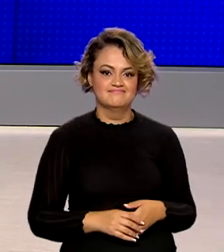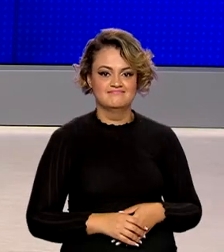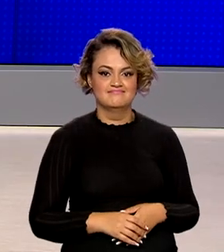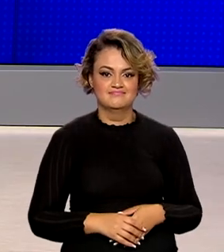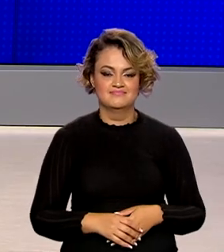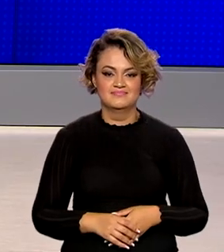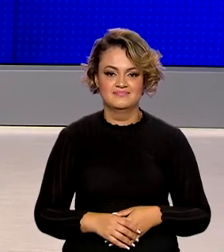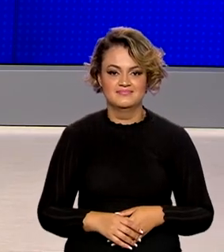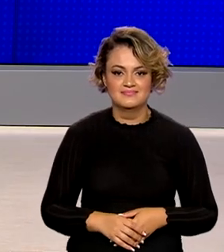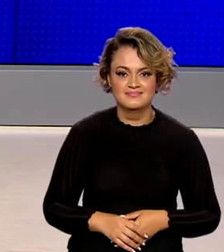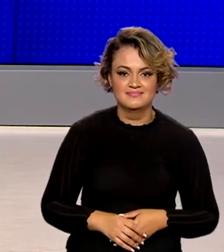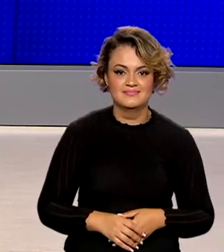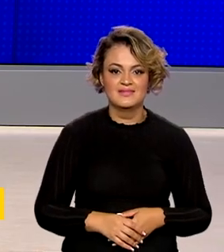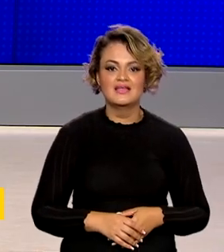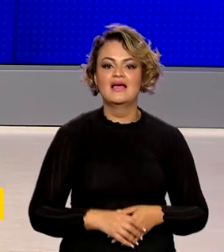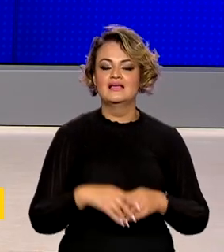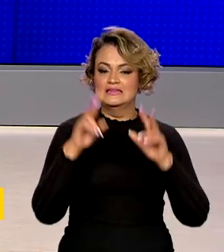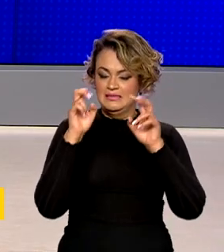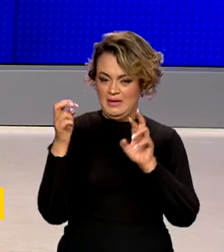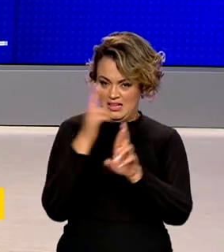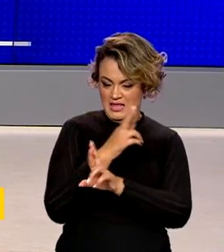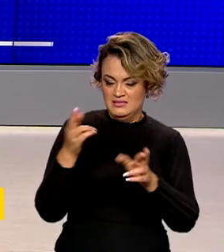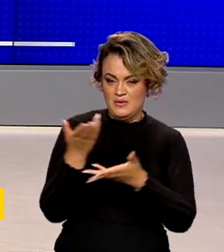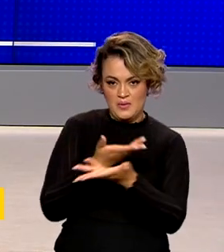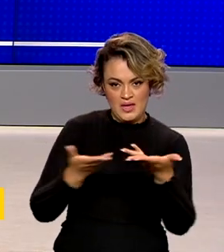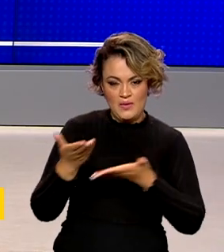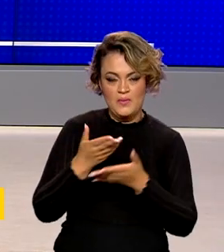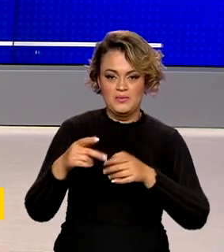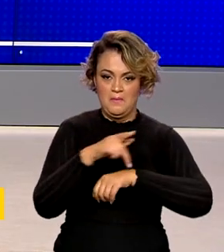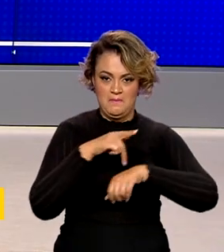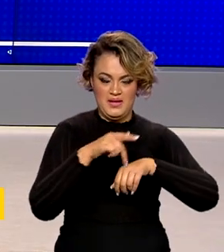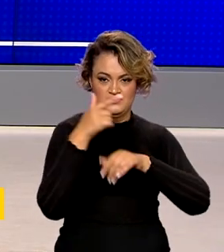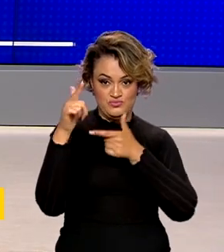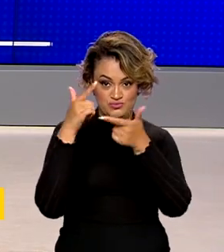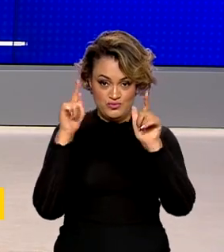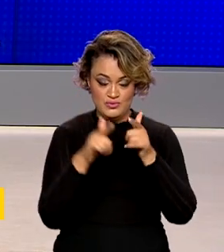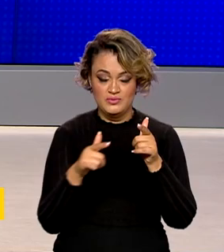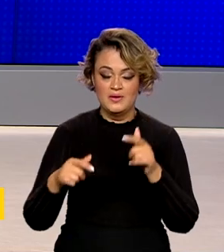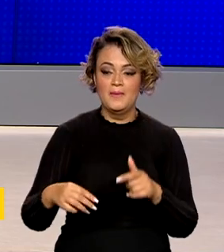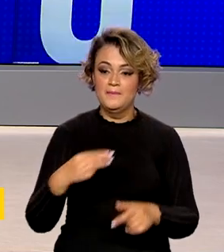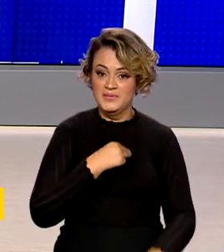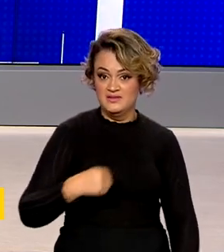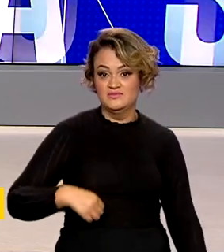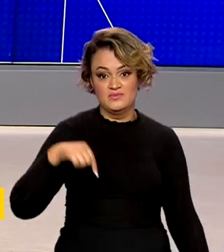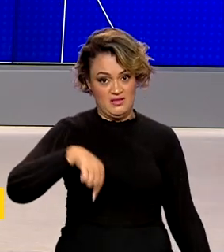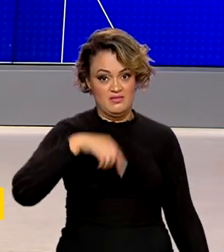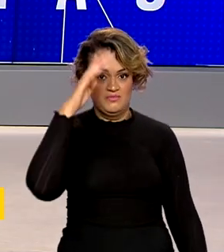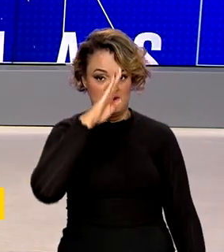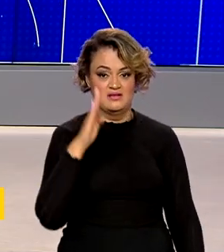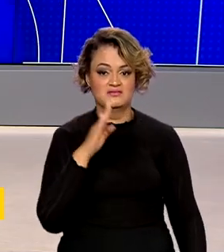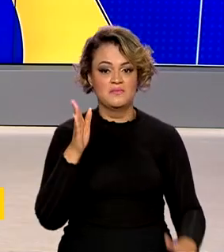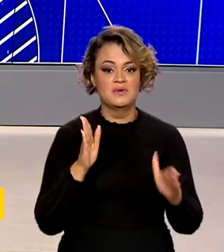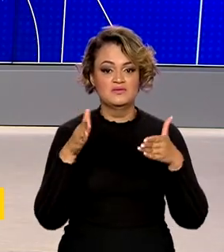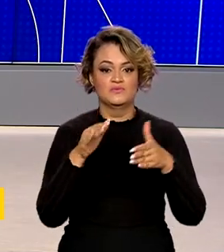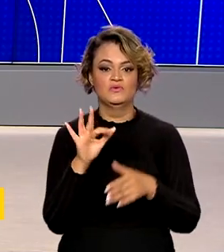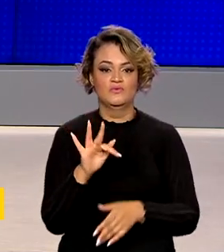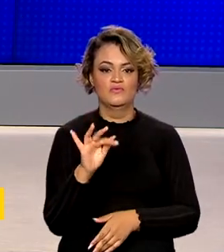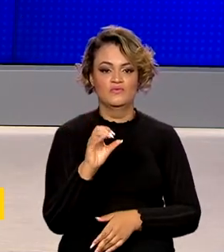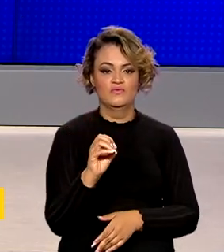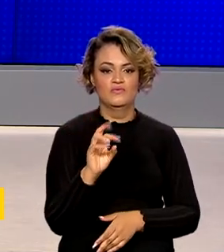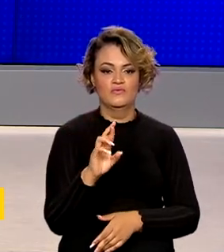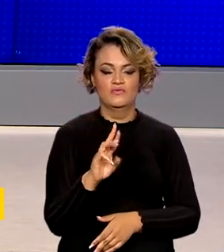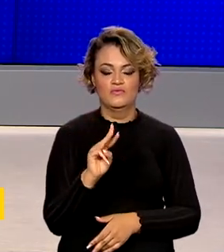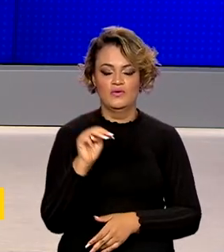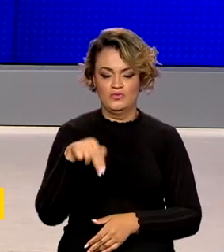E por falar na relação e acordos com outros países, ministros do Brasil participaram do Fórum Jurídico de